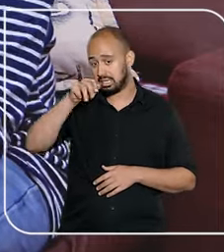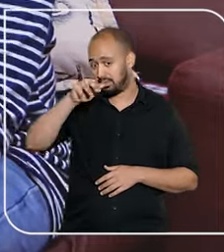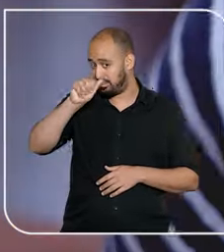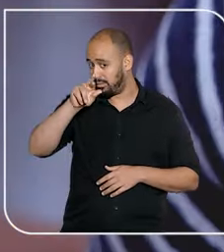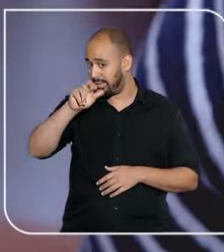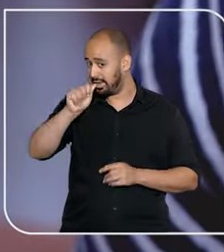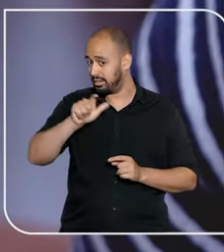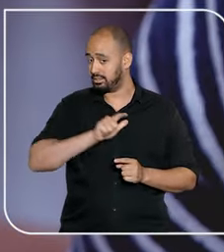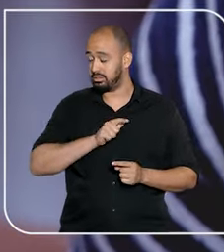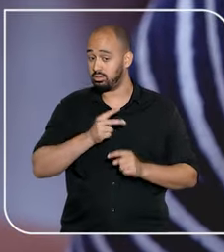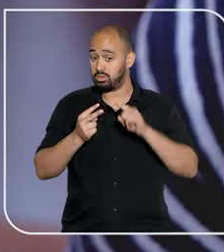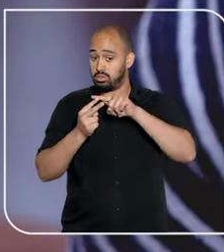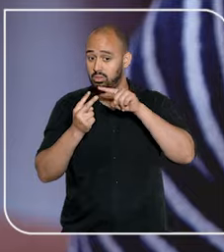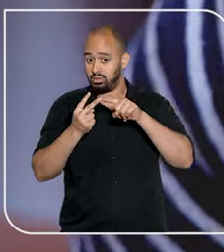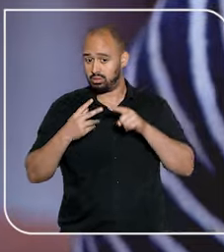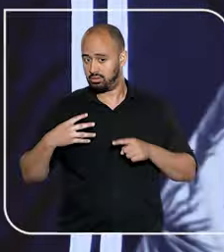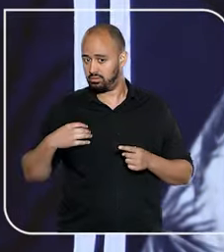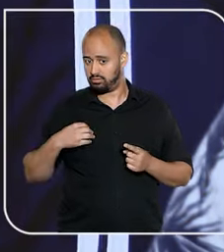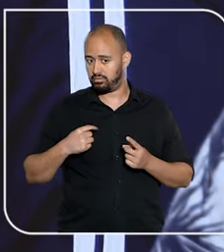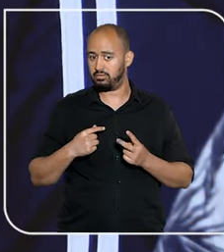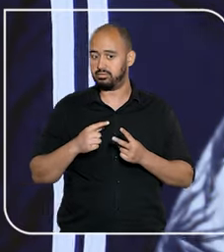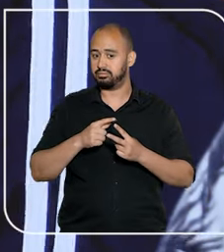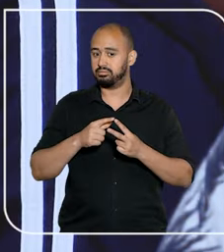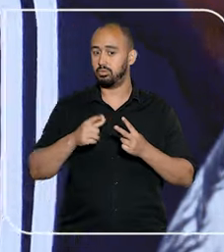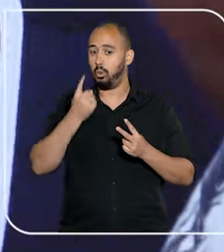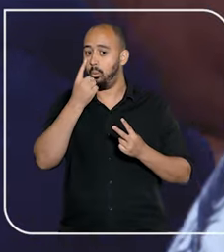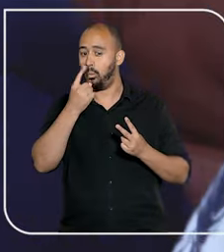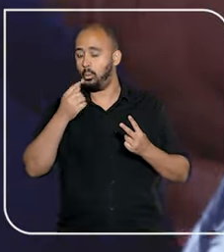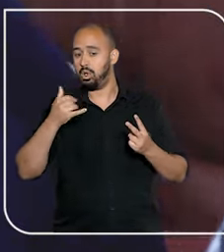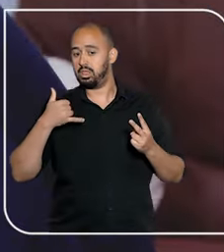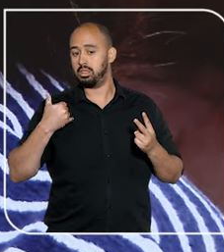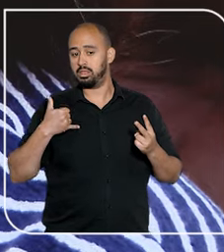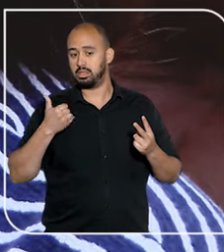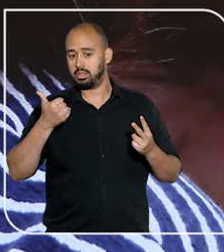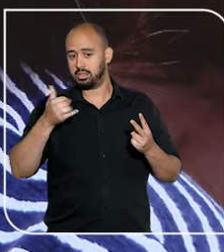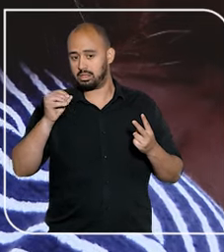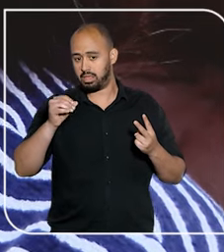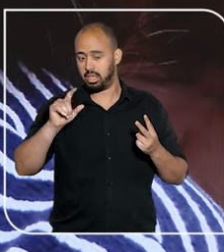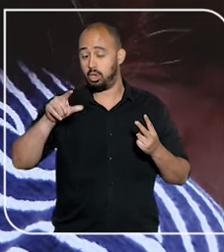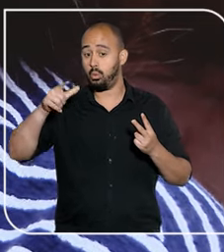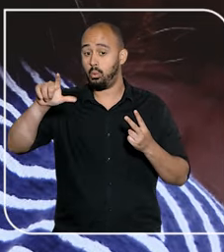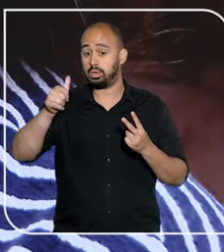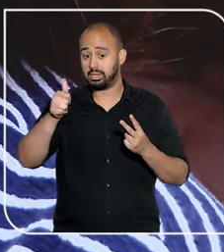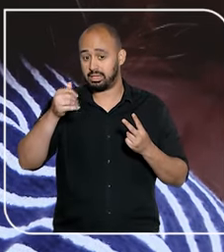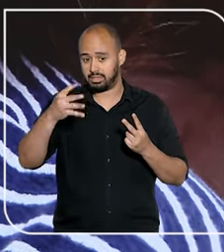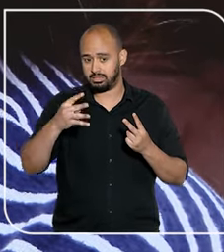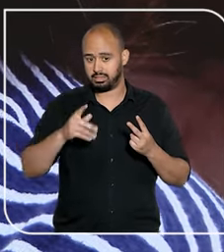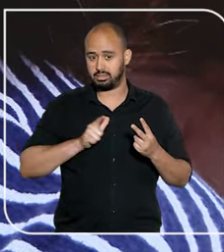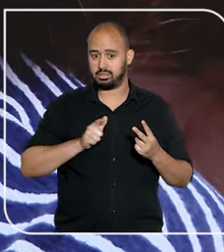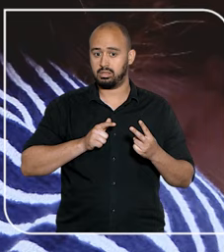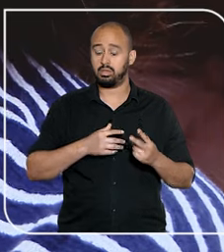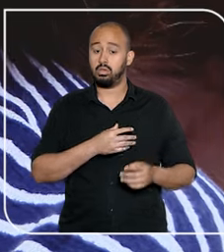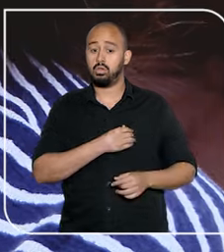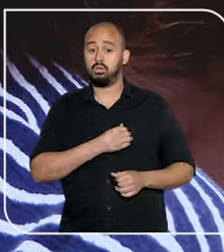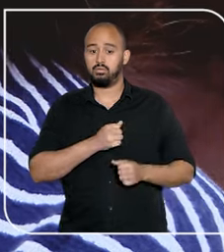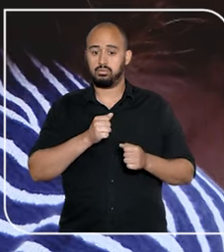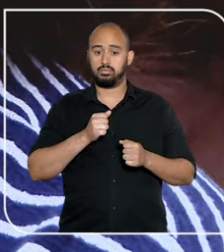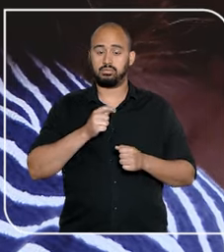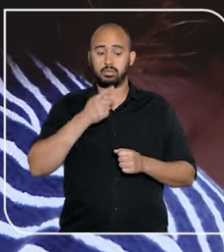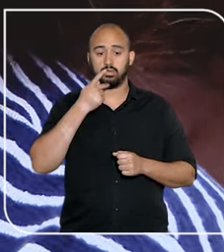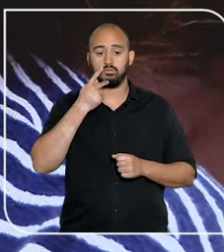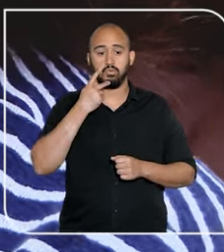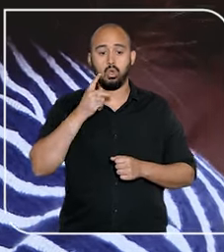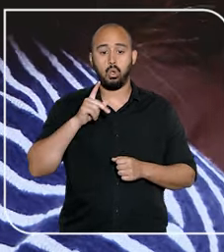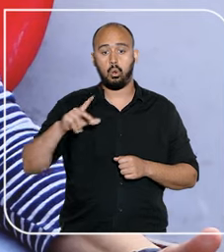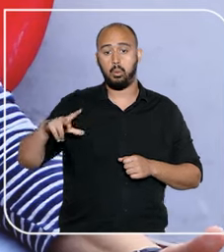com autismo, o Isaac, de 10 anos, e o Carlos, de 14. E assim como outras mães no país, foi notificada